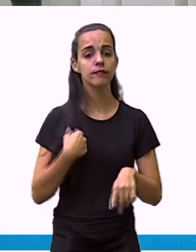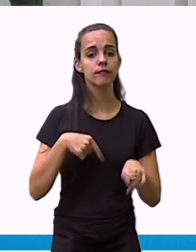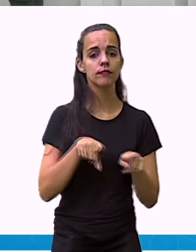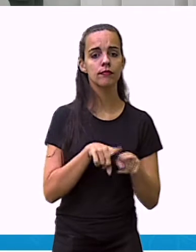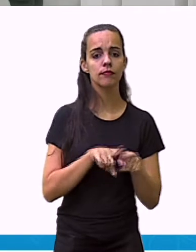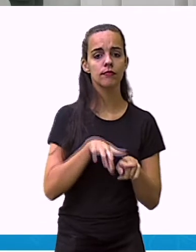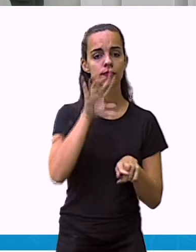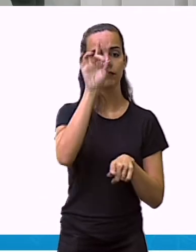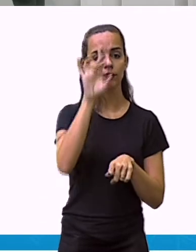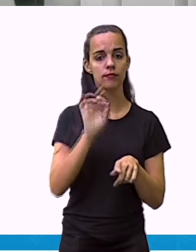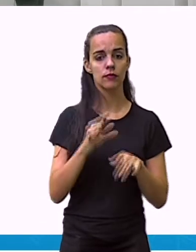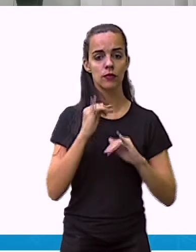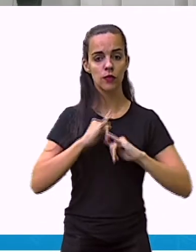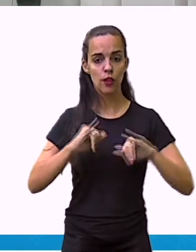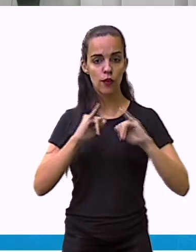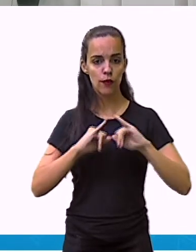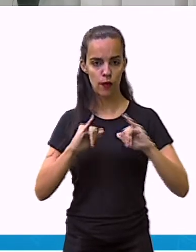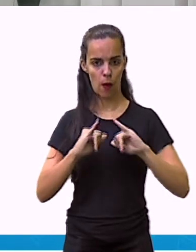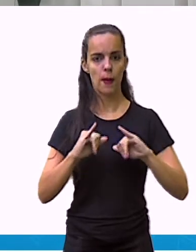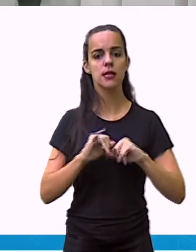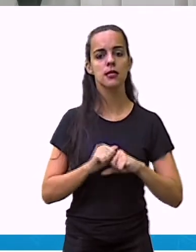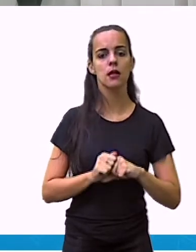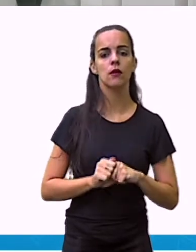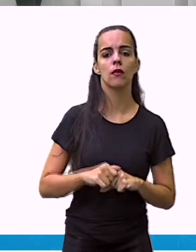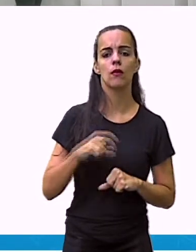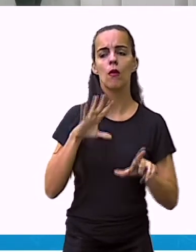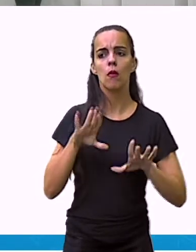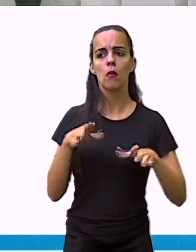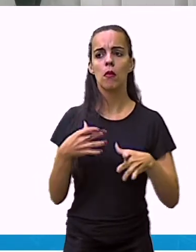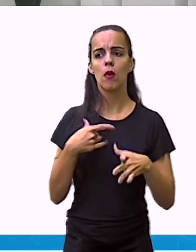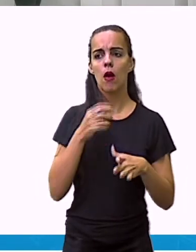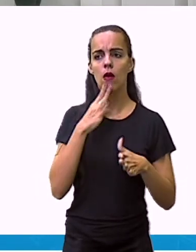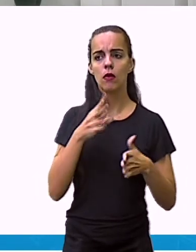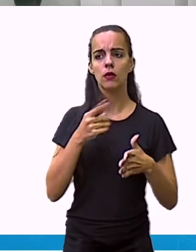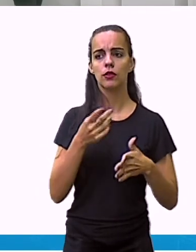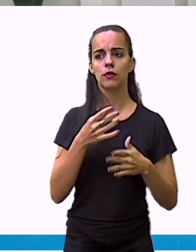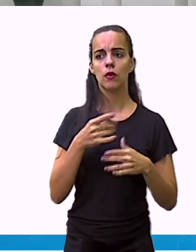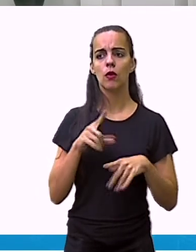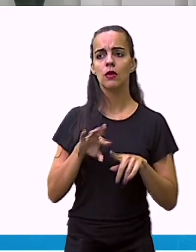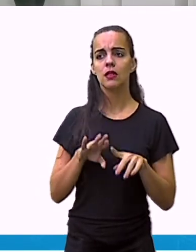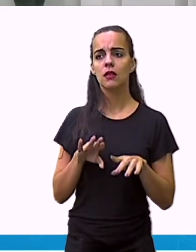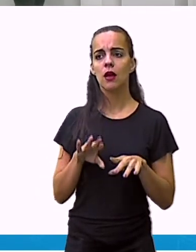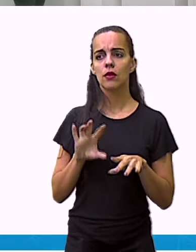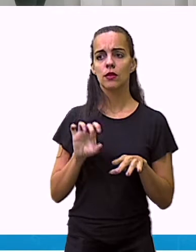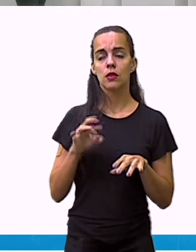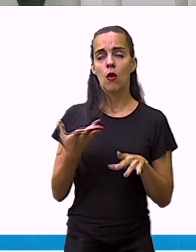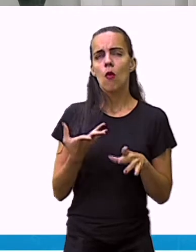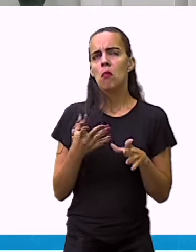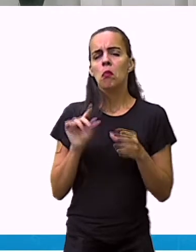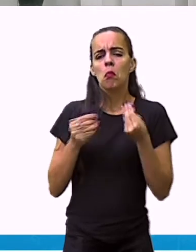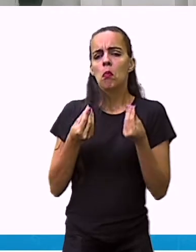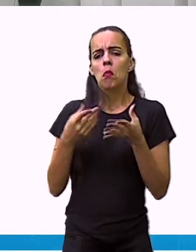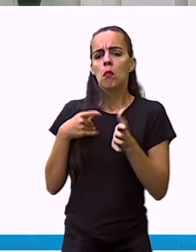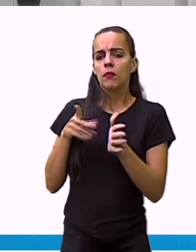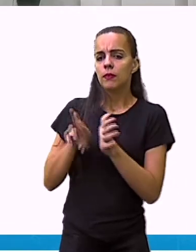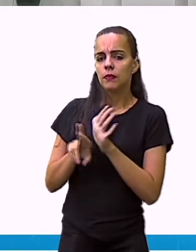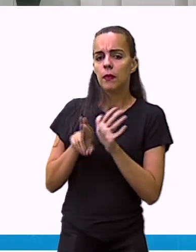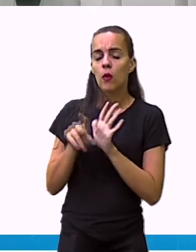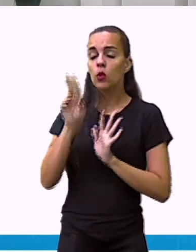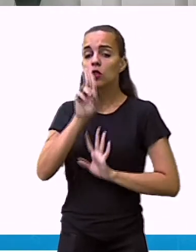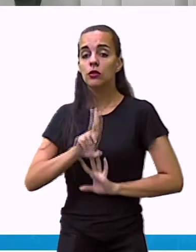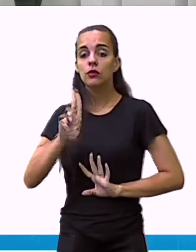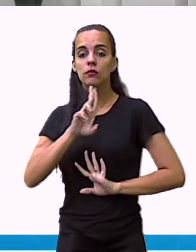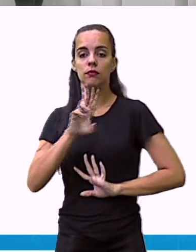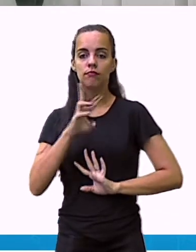células. O que são as células? São as informações, ou seja, os dados que nós estamos adquirindo.